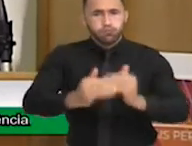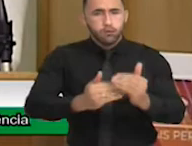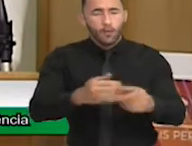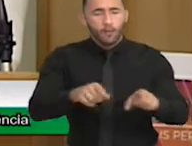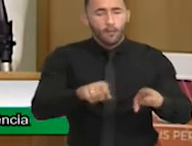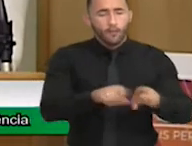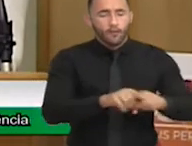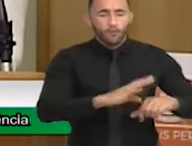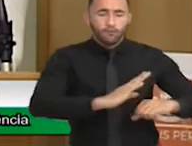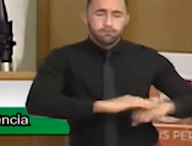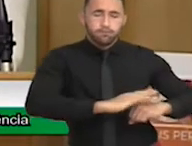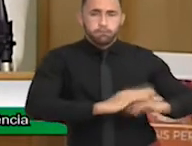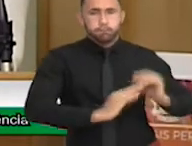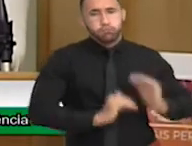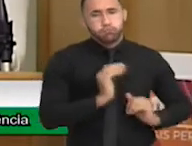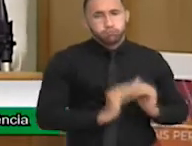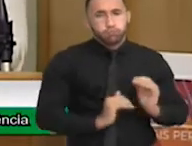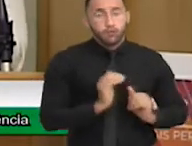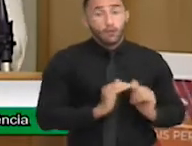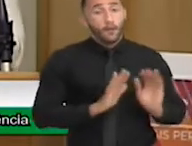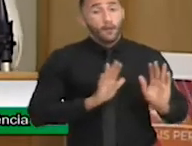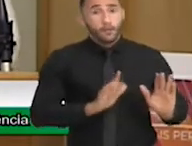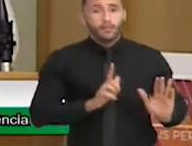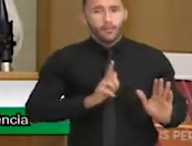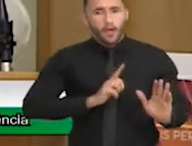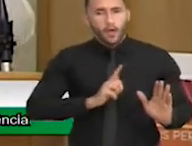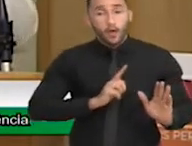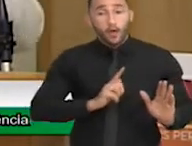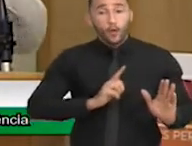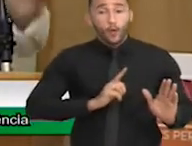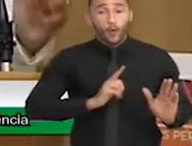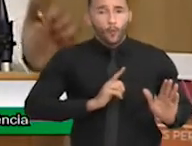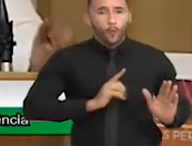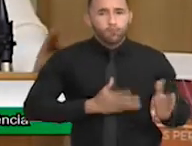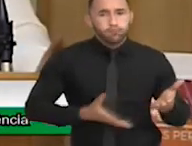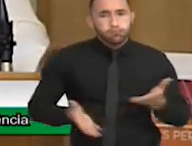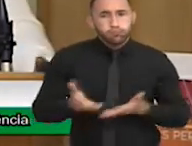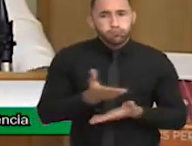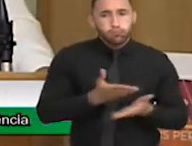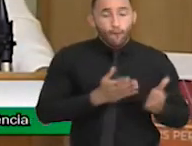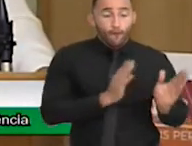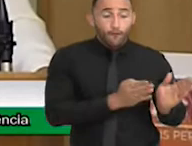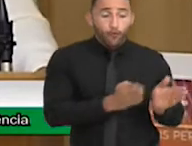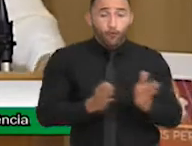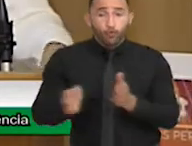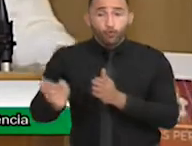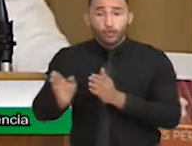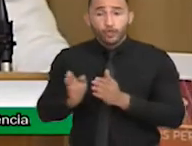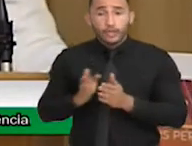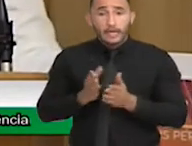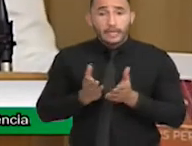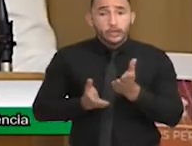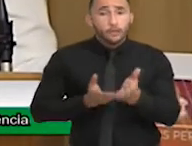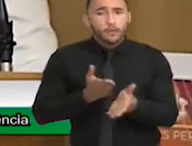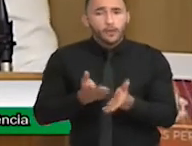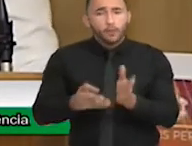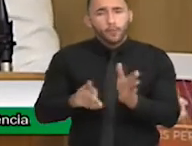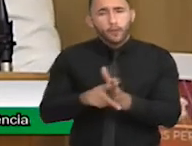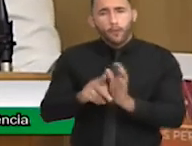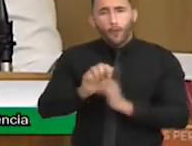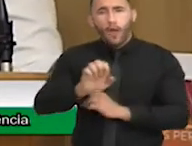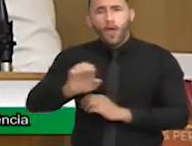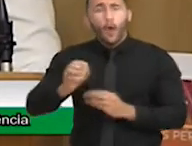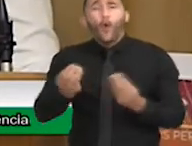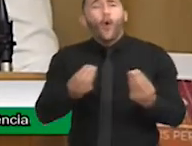executivas. Tem um fluxo de atendimento do AE. Então, como é que funciona nesse fluxo?